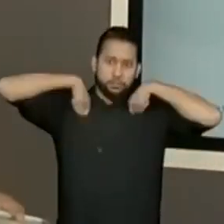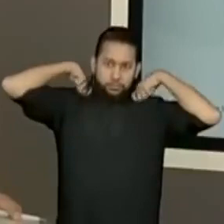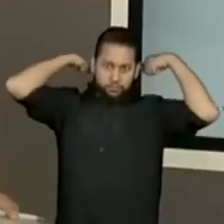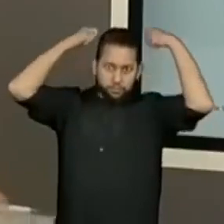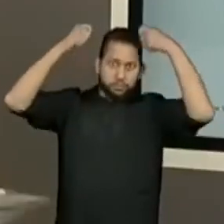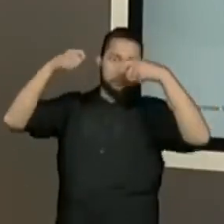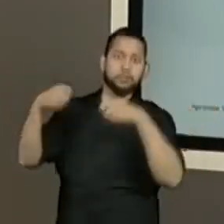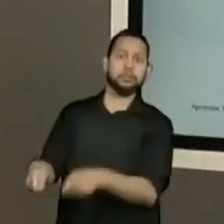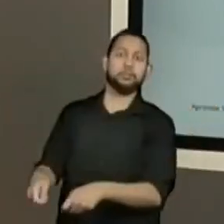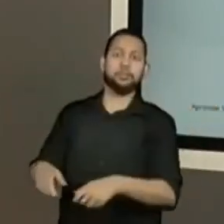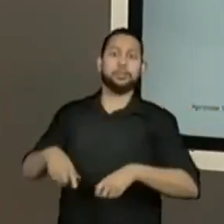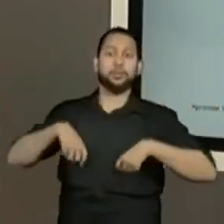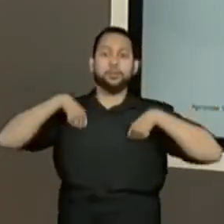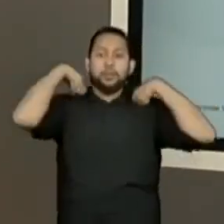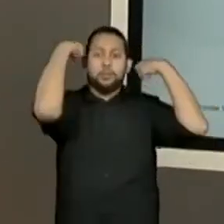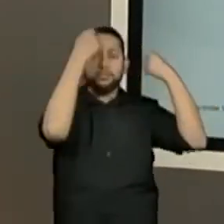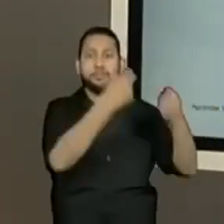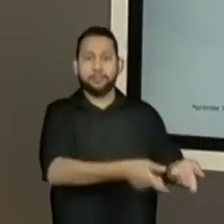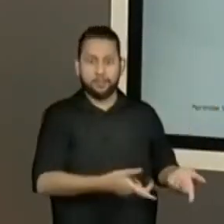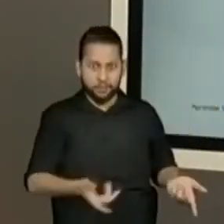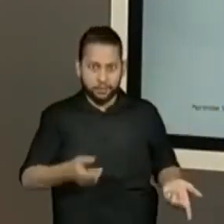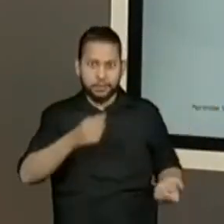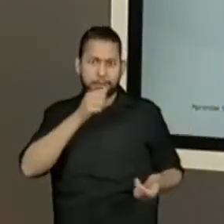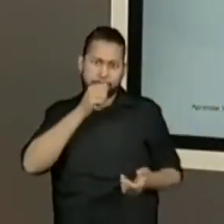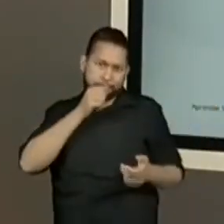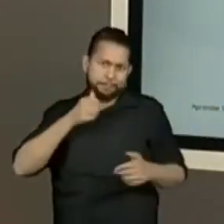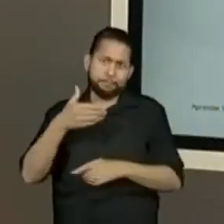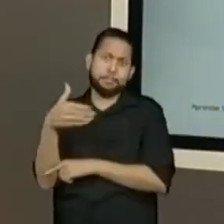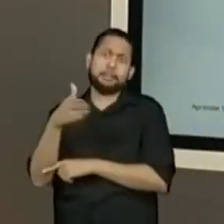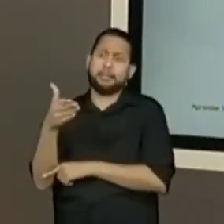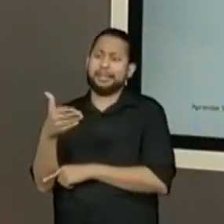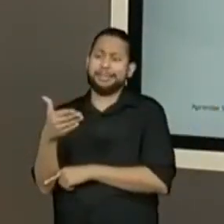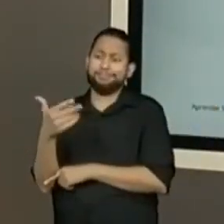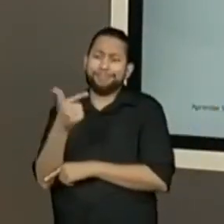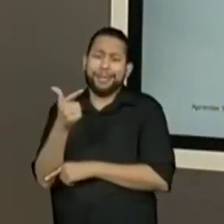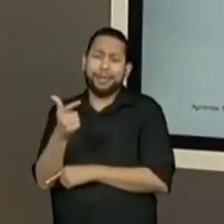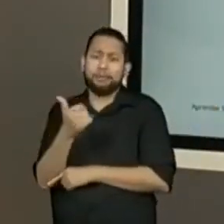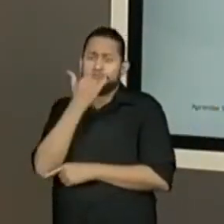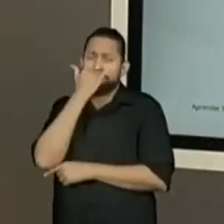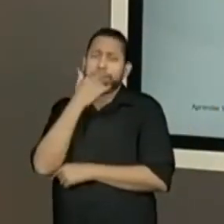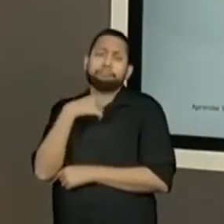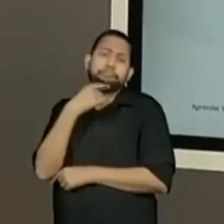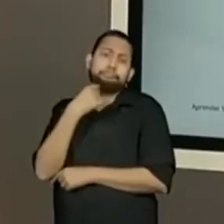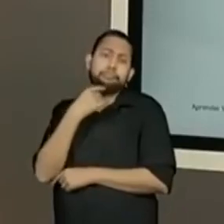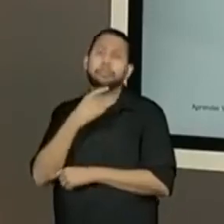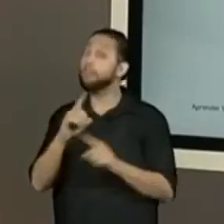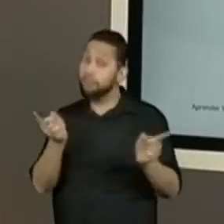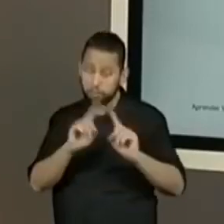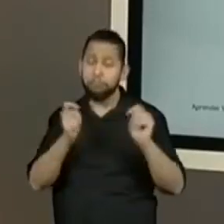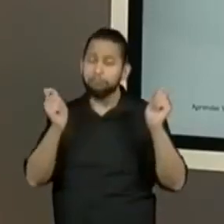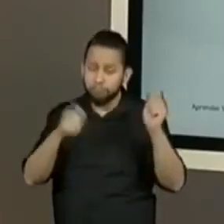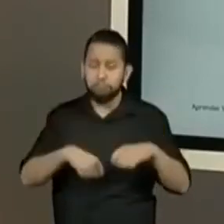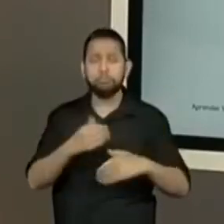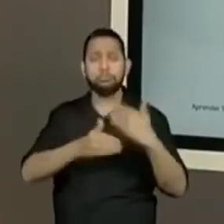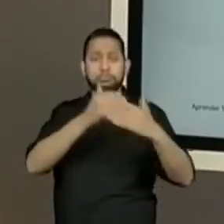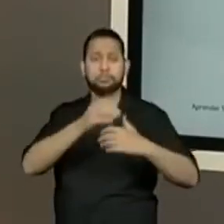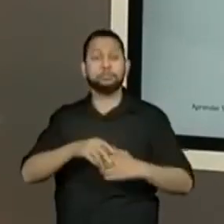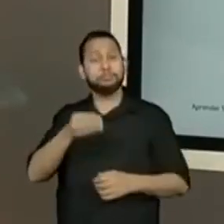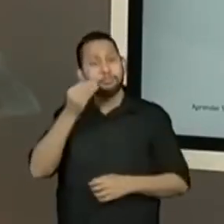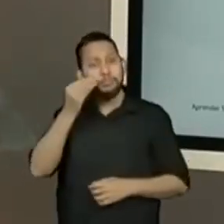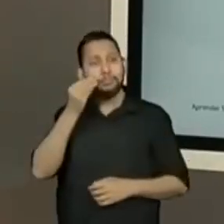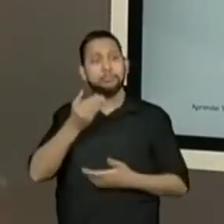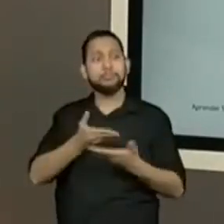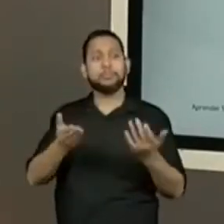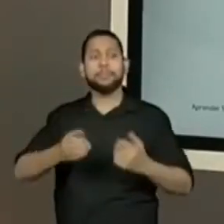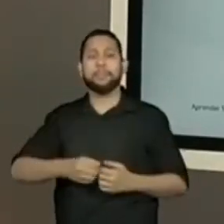meninos. Então, assim, por falta de bandeirinha, você não vai brincar, tá bom? Não vai deixar de brincar. Você improvisa,